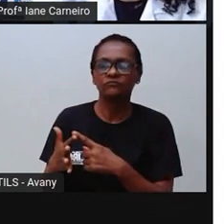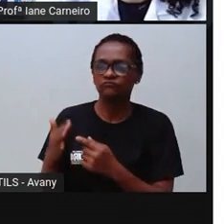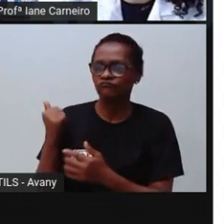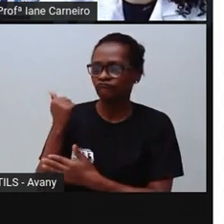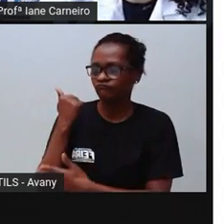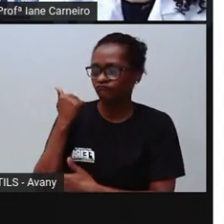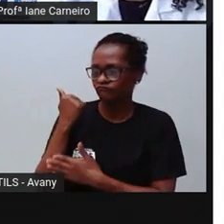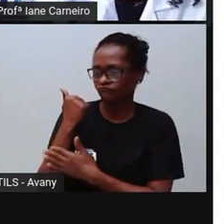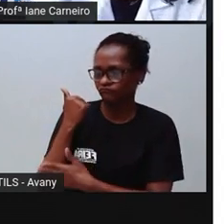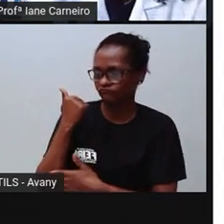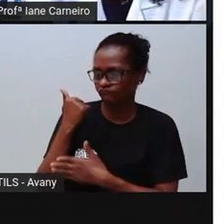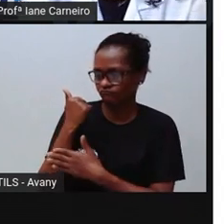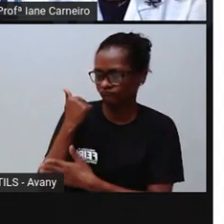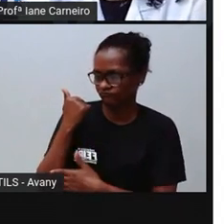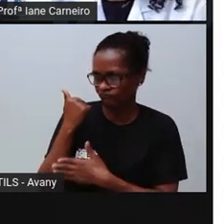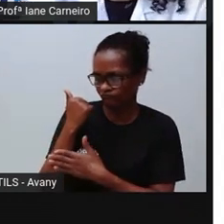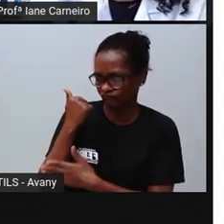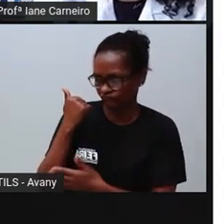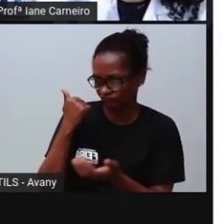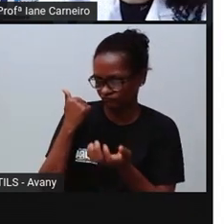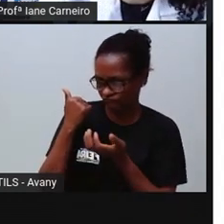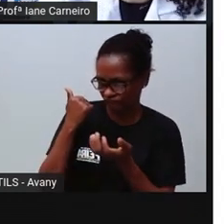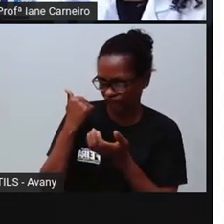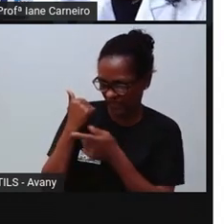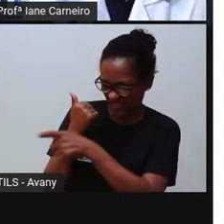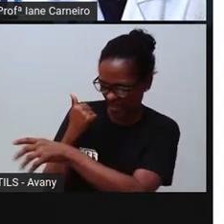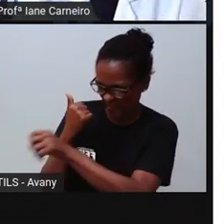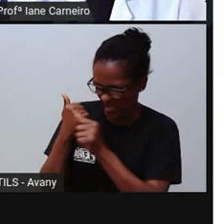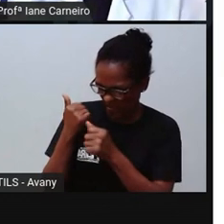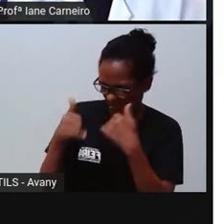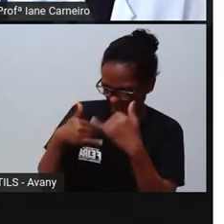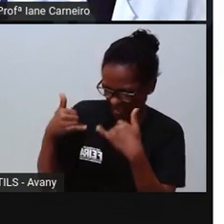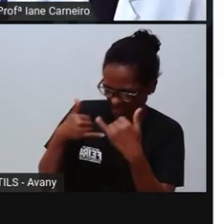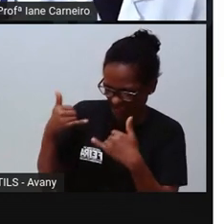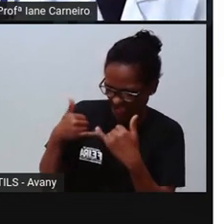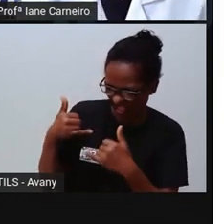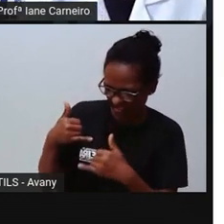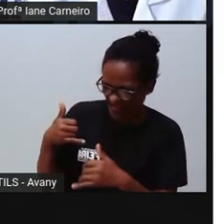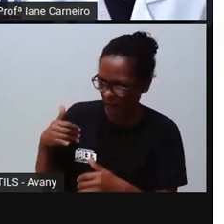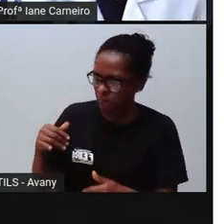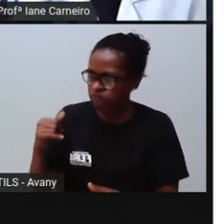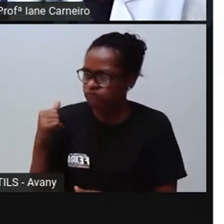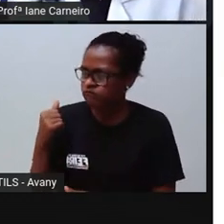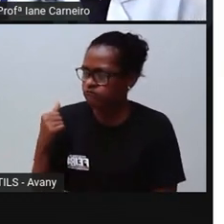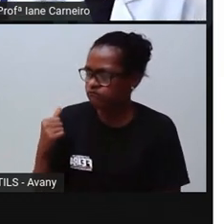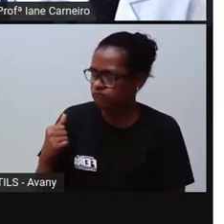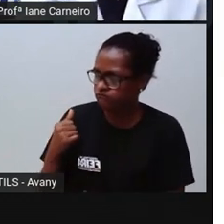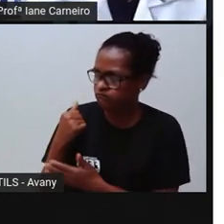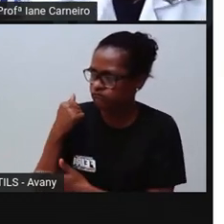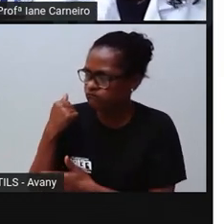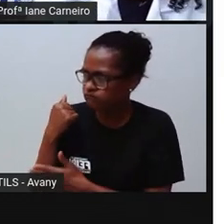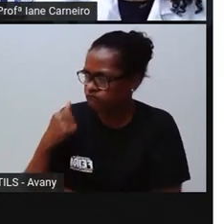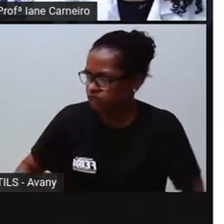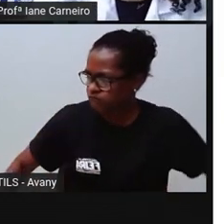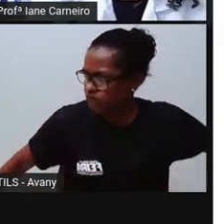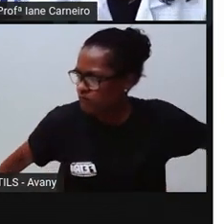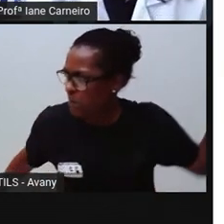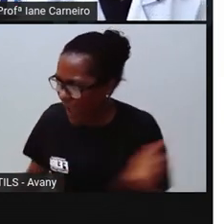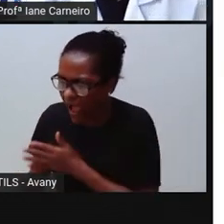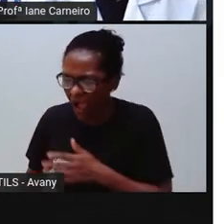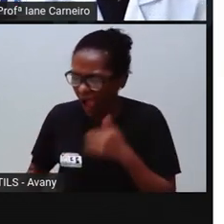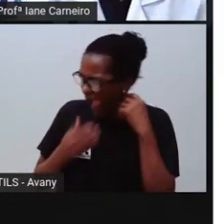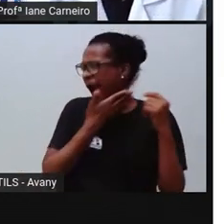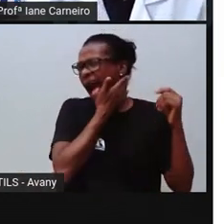por ciúme, né? Então, querem uma coisa que o outro está brincando. Querem fazer uma coisa que o outro não quer fazer naquela